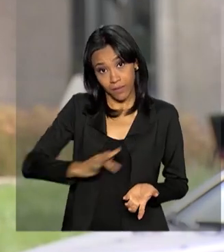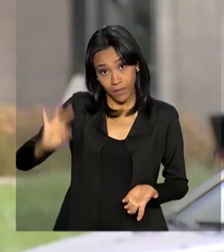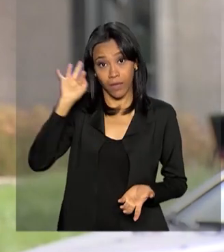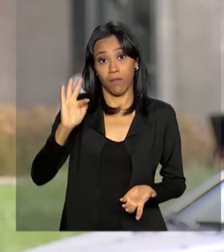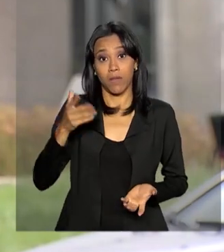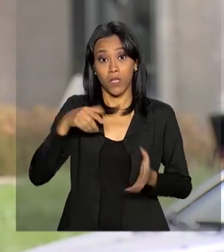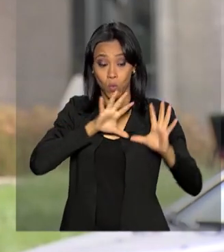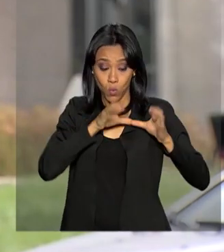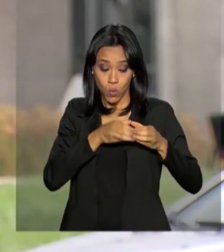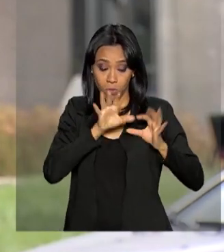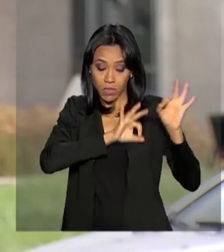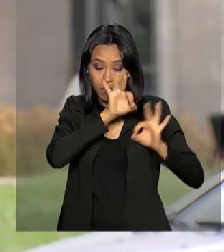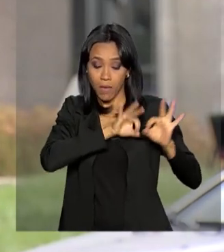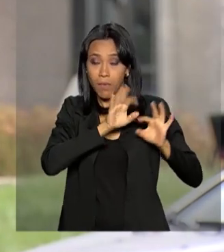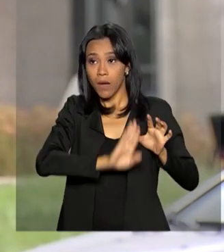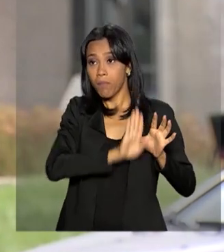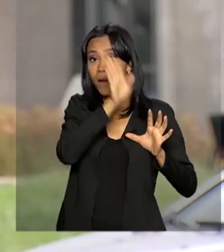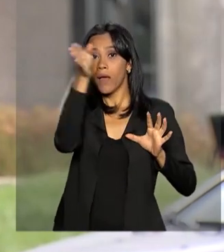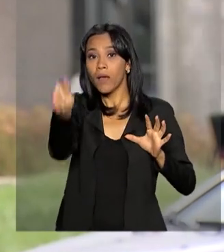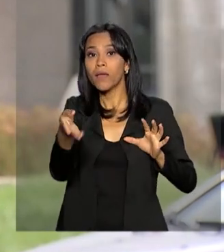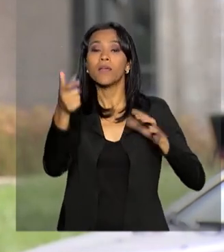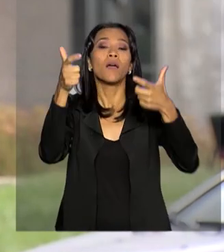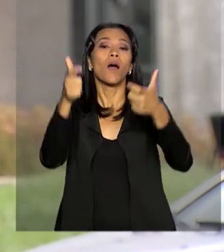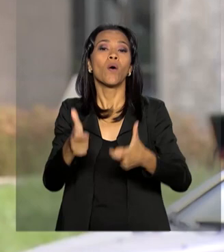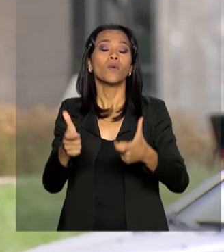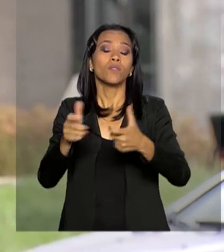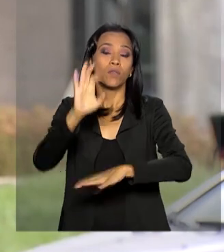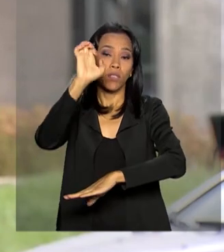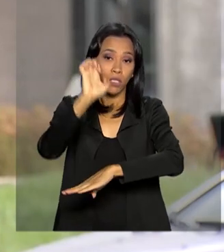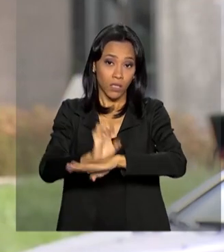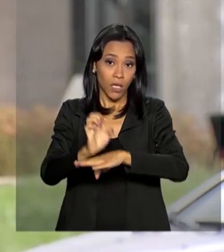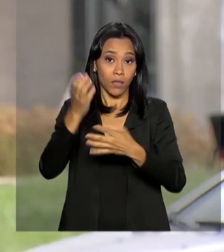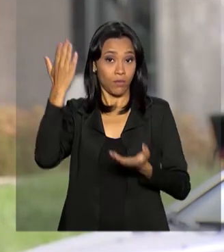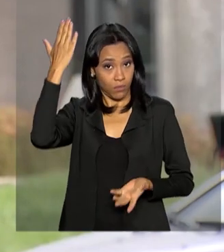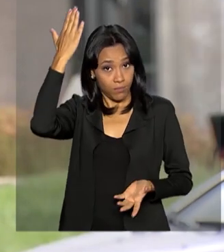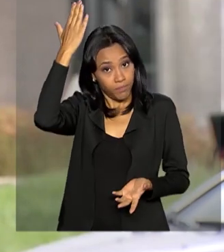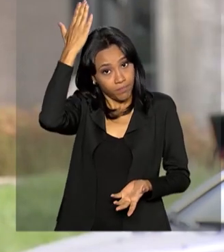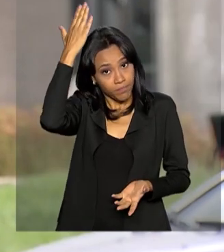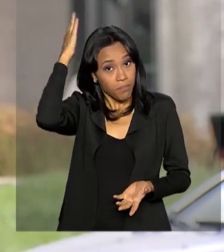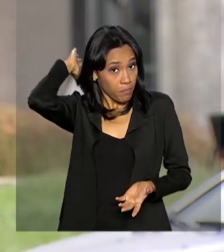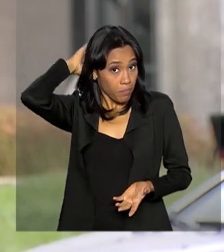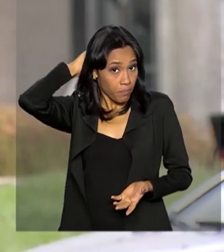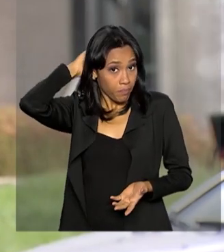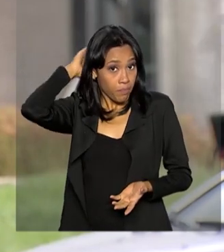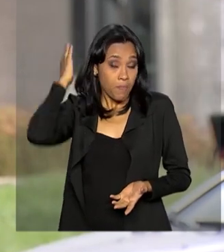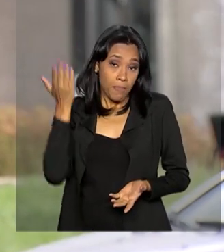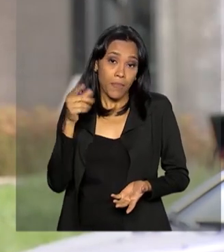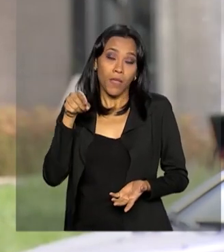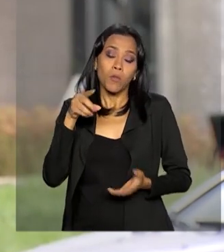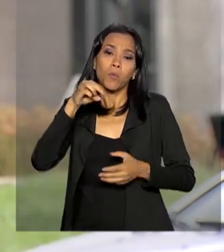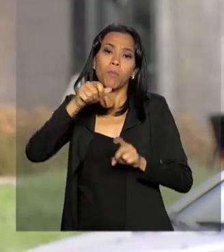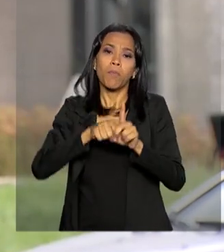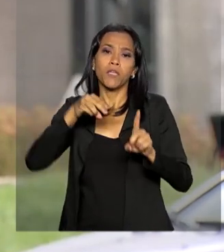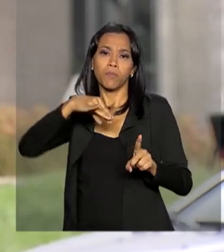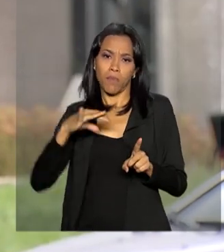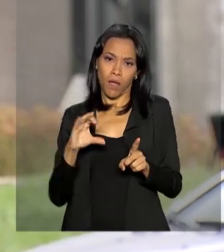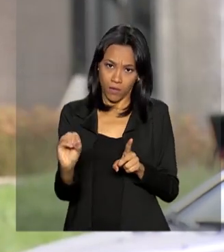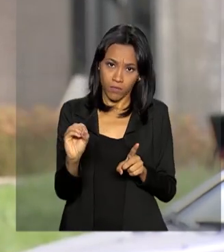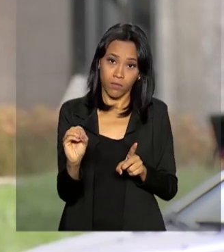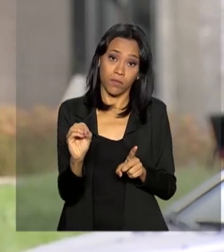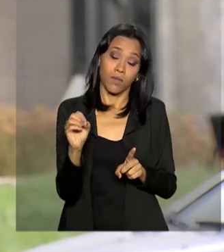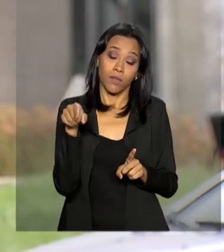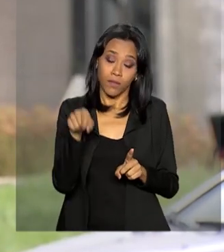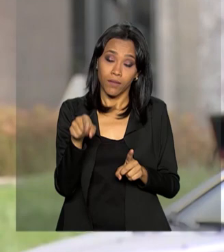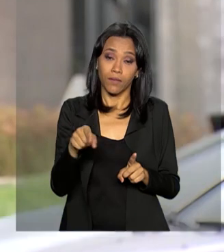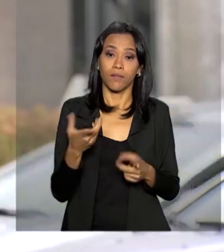se prepara agora para ir para o Pará em março. Sérgio Moro se reuniu hoje de manhã com o secretário especial de Previdência e